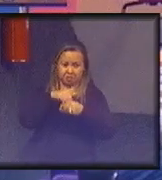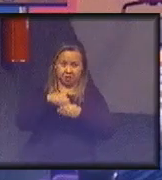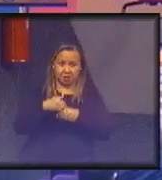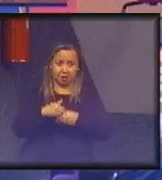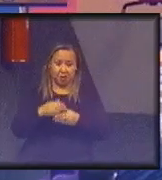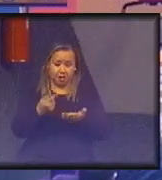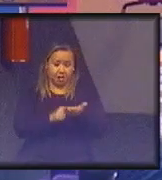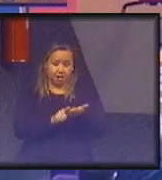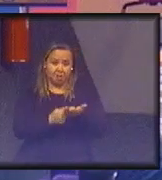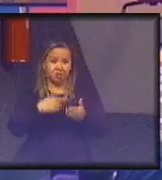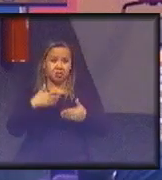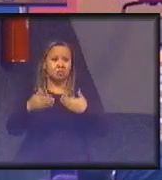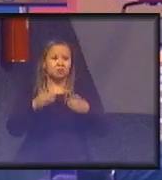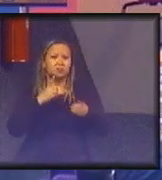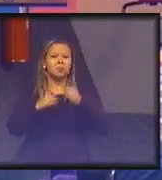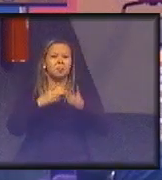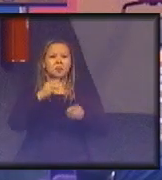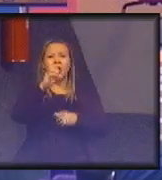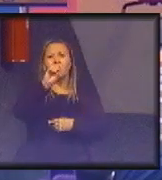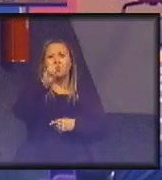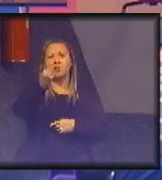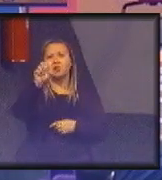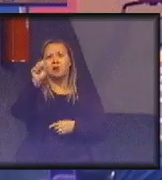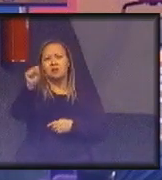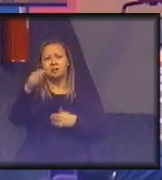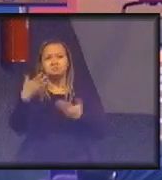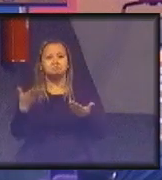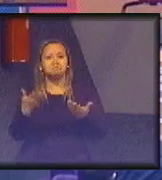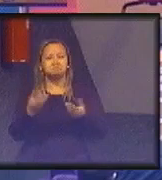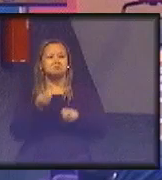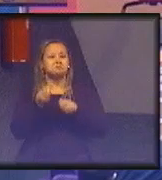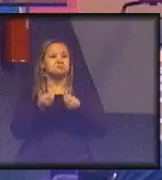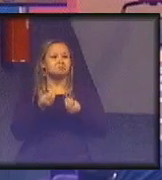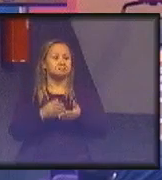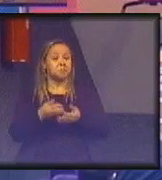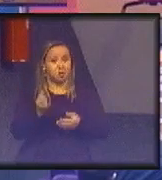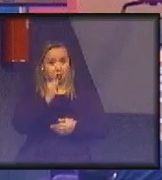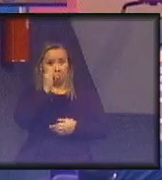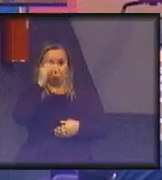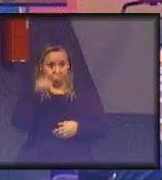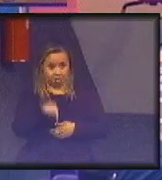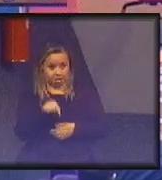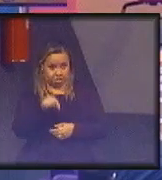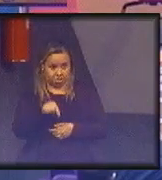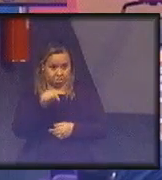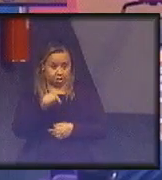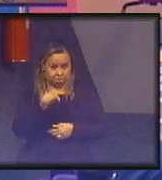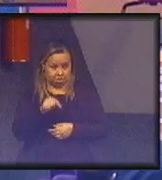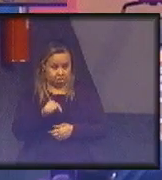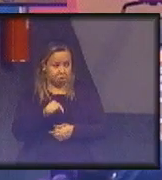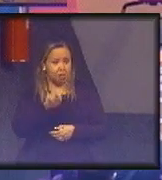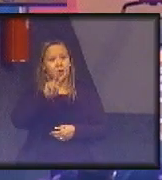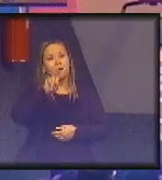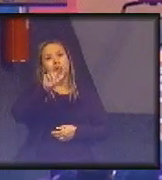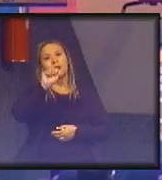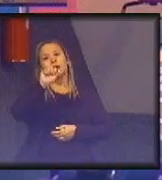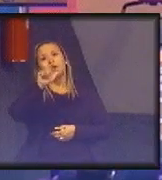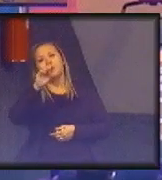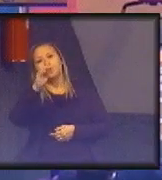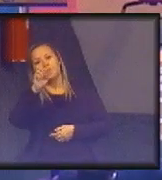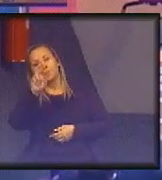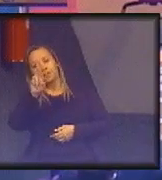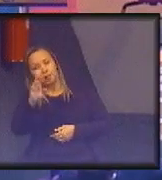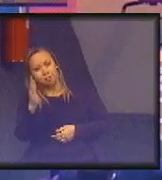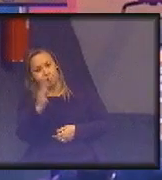agenda de debate é ODS. Então, Caitlin, o importante aqui, Walter, Tereza, é isso, que